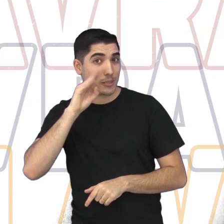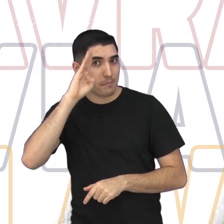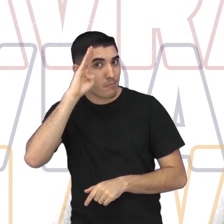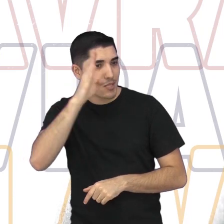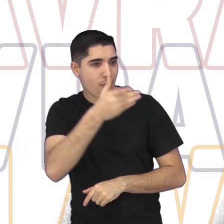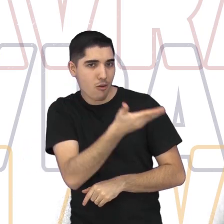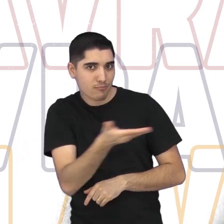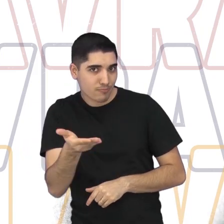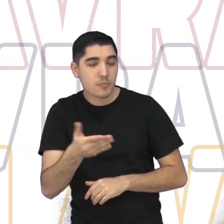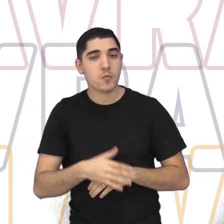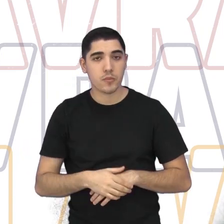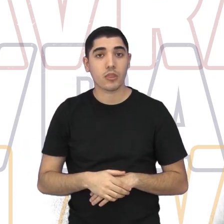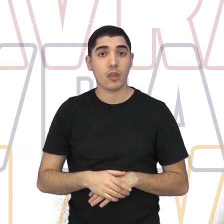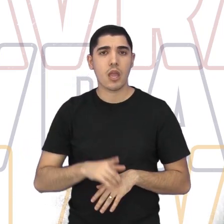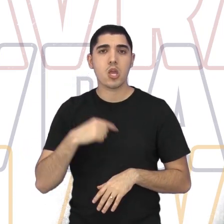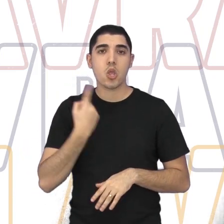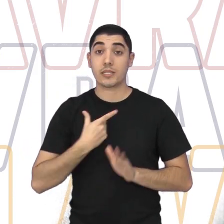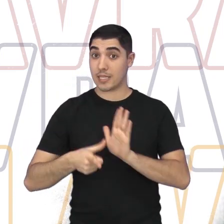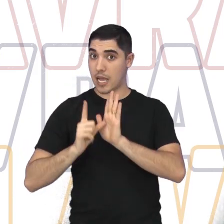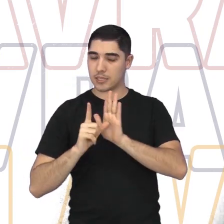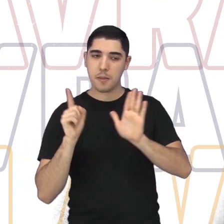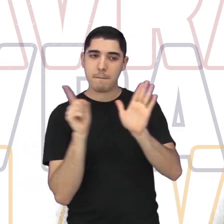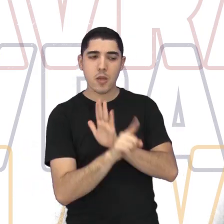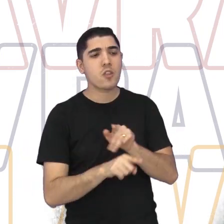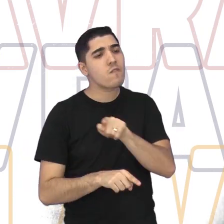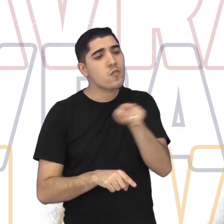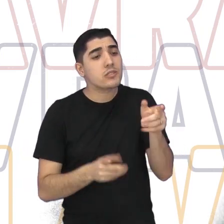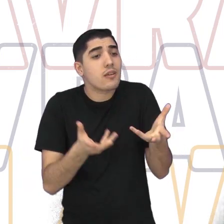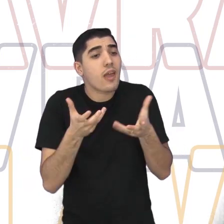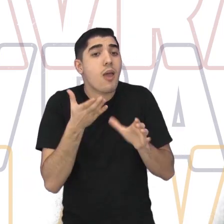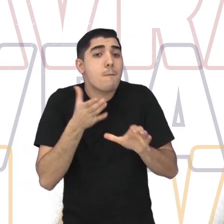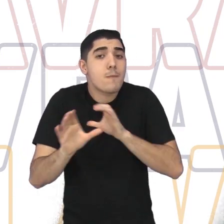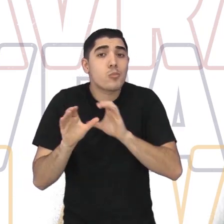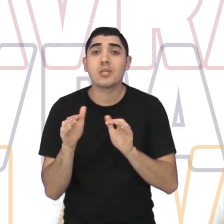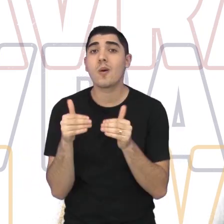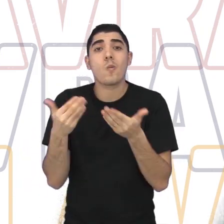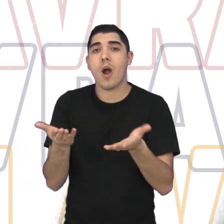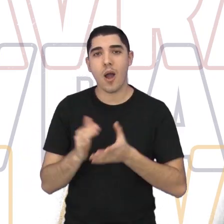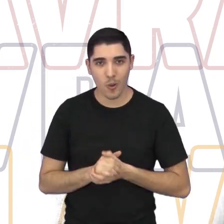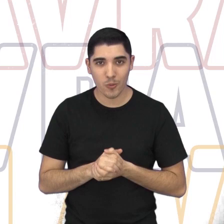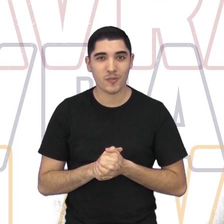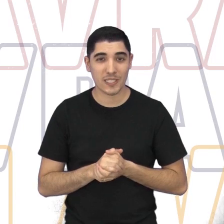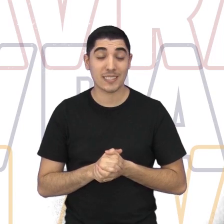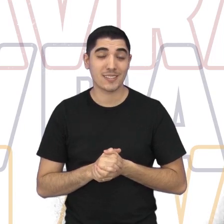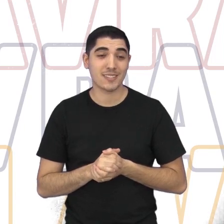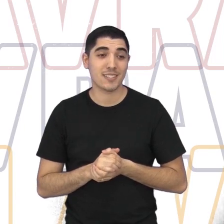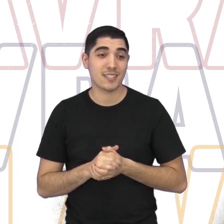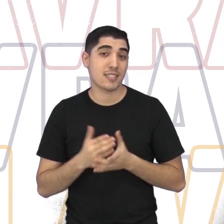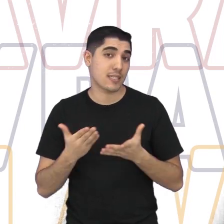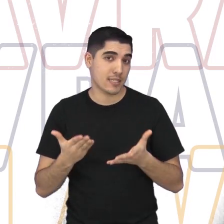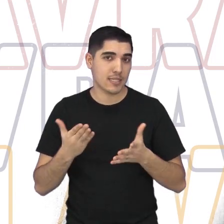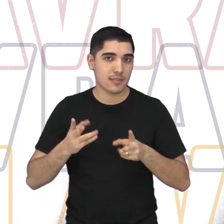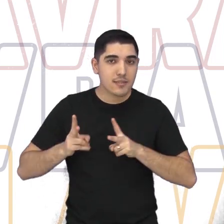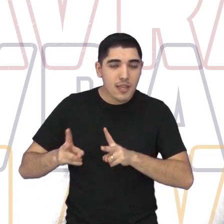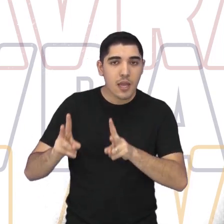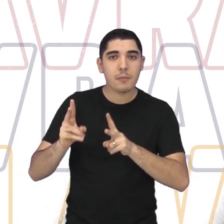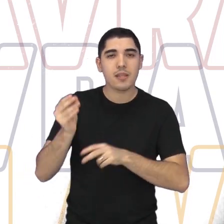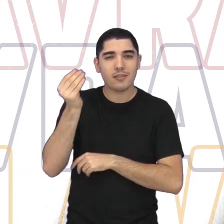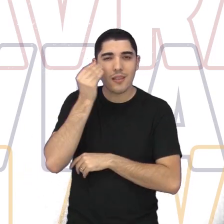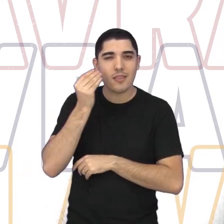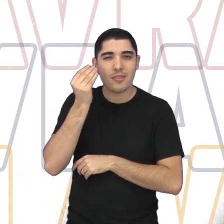os adolescentes, principalmente, né? A gente pergunta para eles o que eles gostariam de cantar